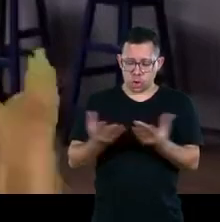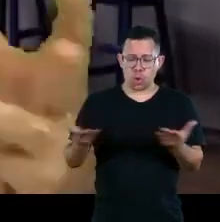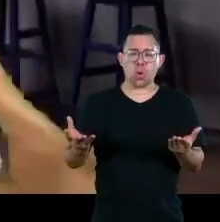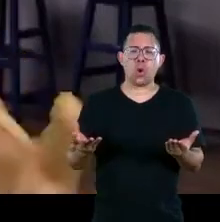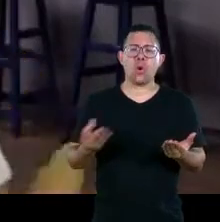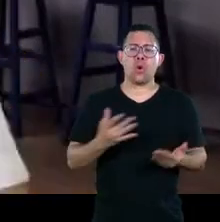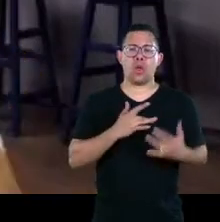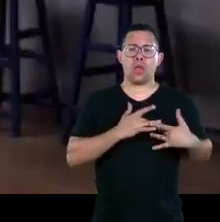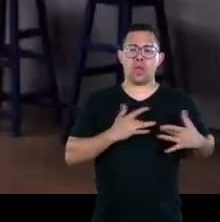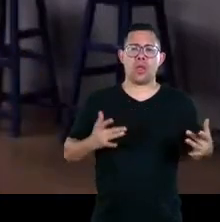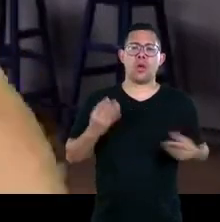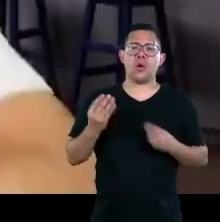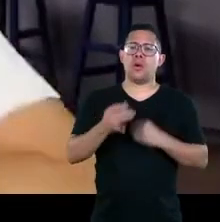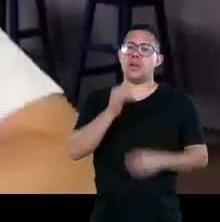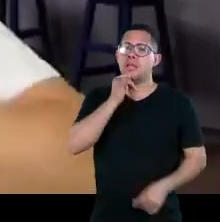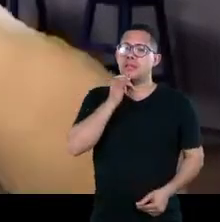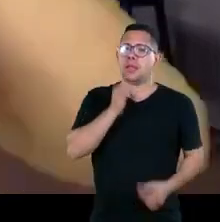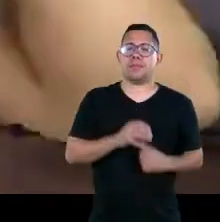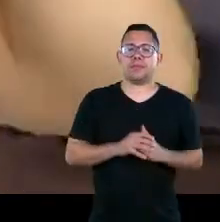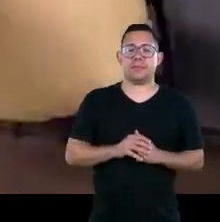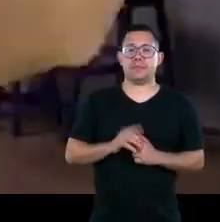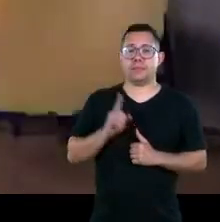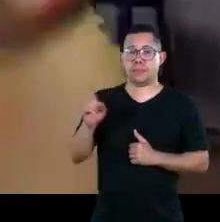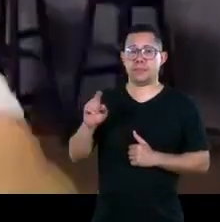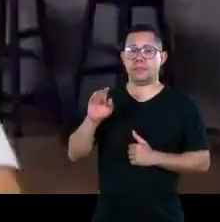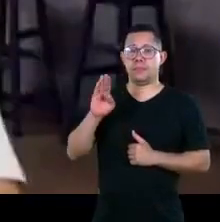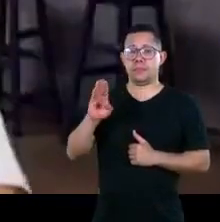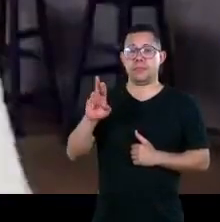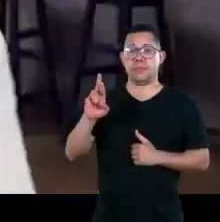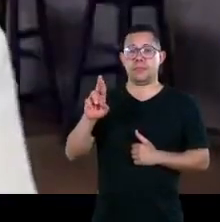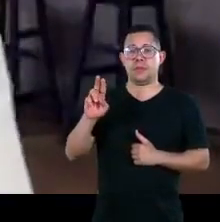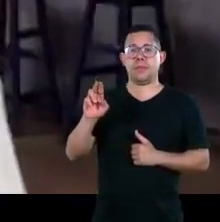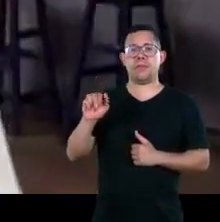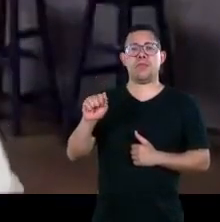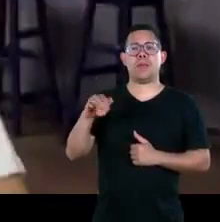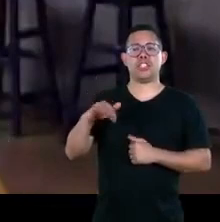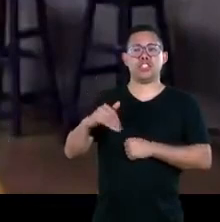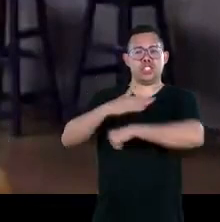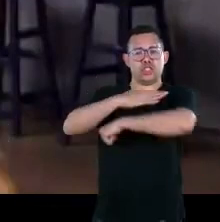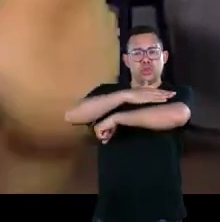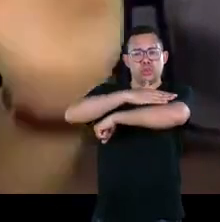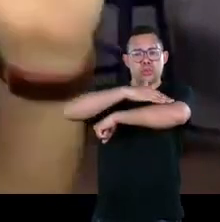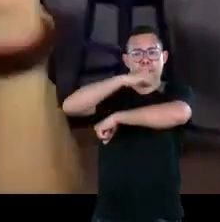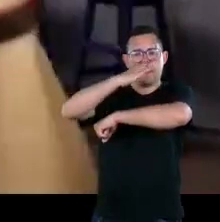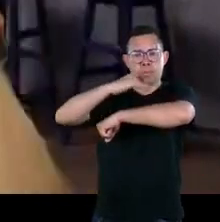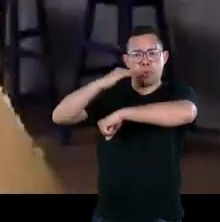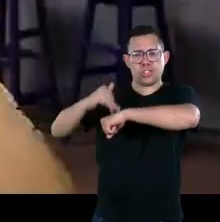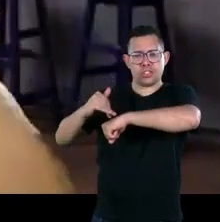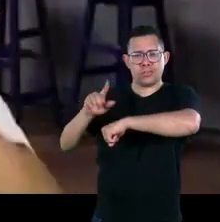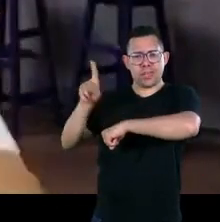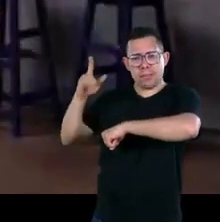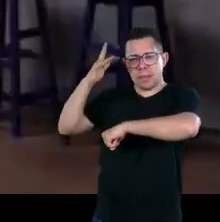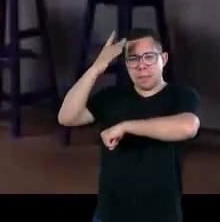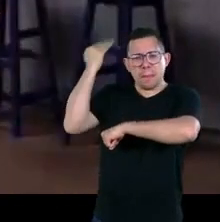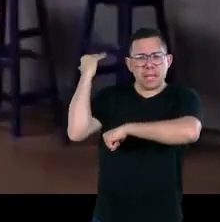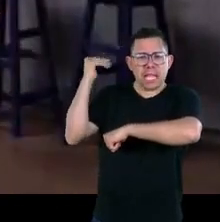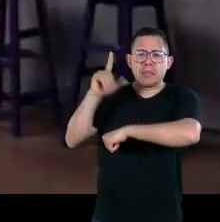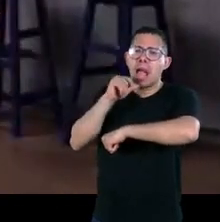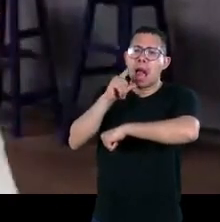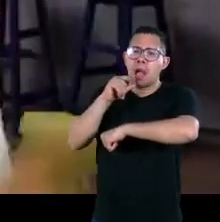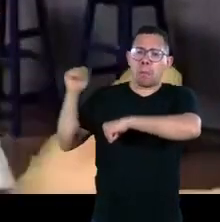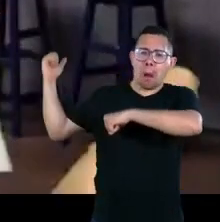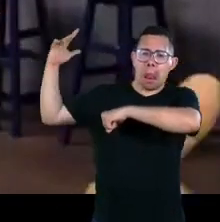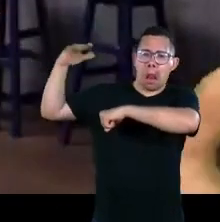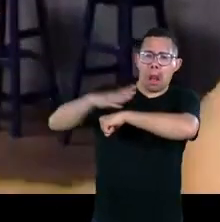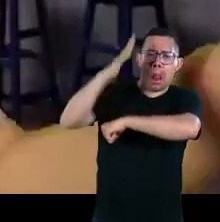acontece uma tragédia brumadinho incêndio cai um avião todo mundo se mobiliza naquele momento